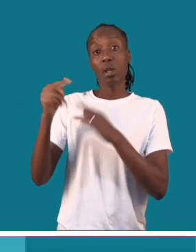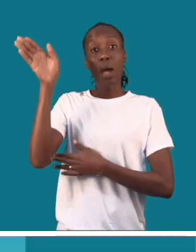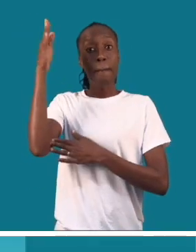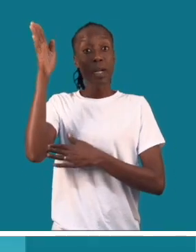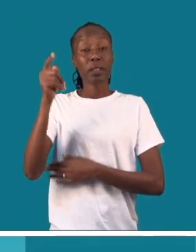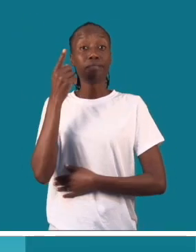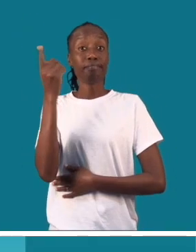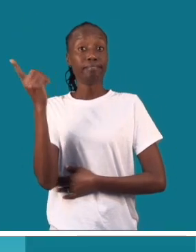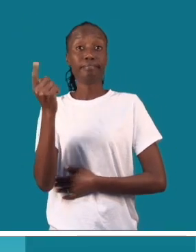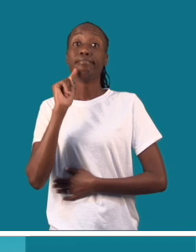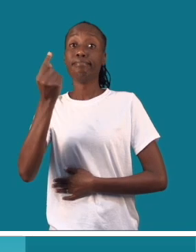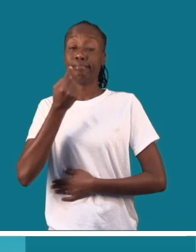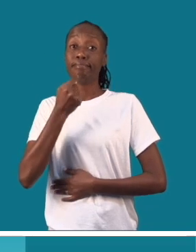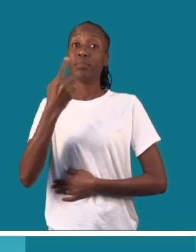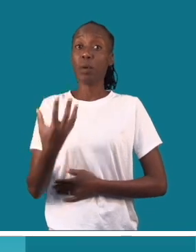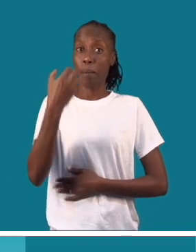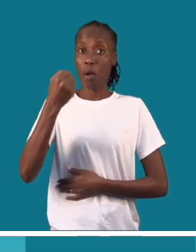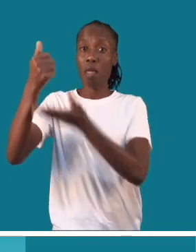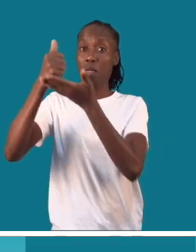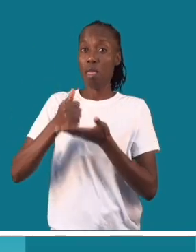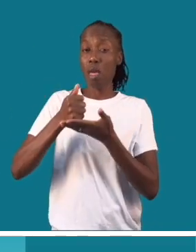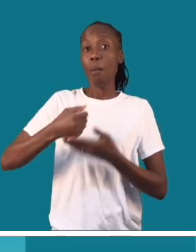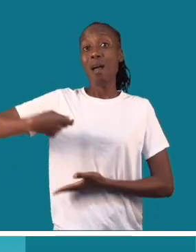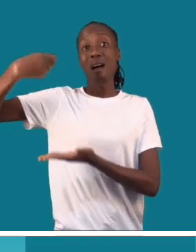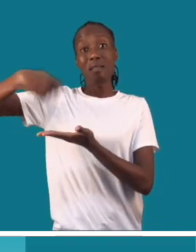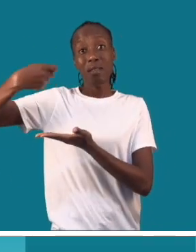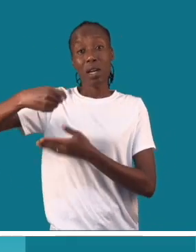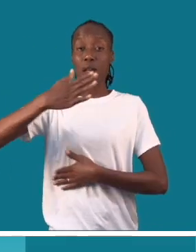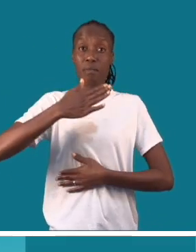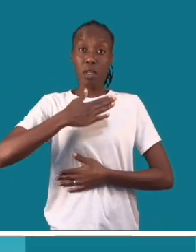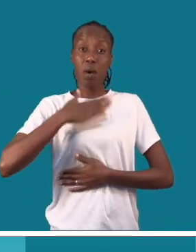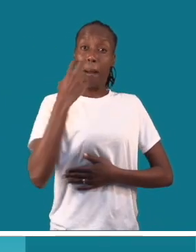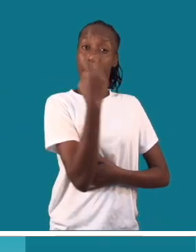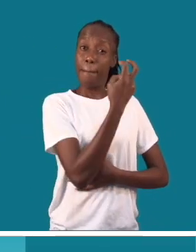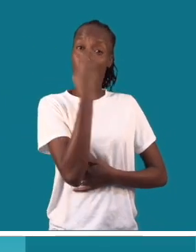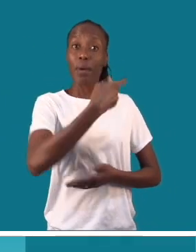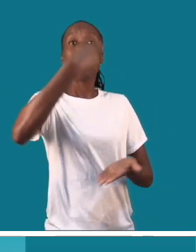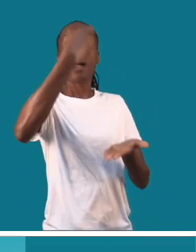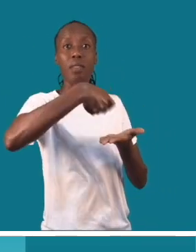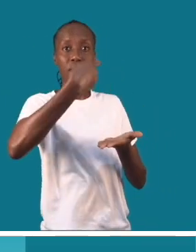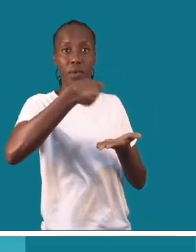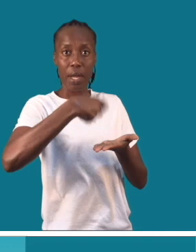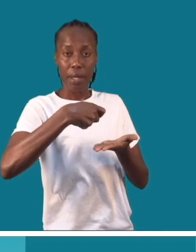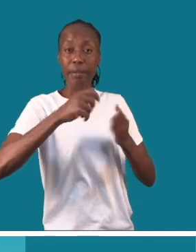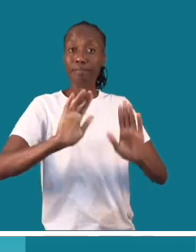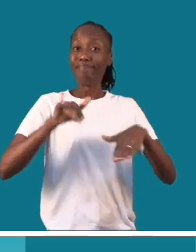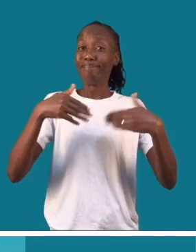Contatei a minha Embaixada e disse-me que me daria um advogado. Então procurei um advogado.